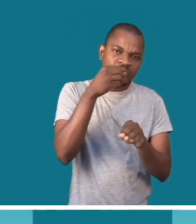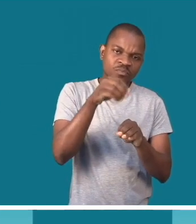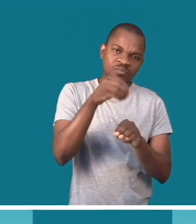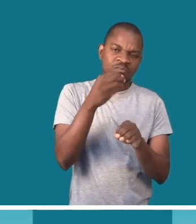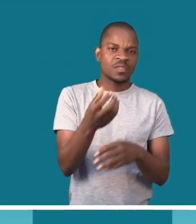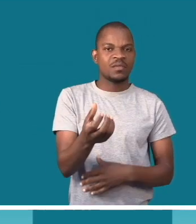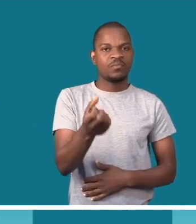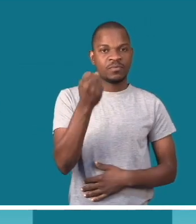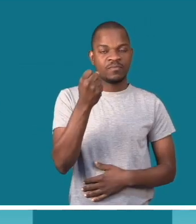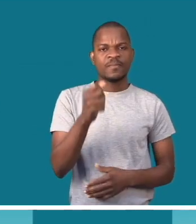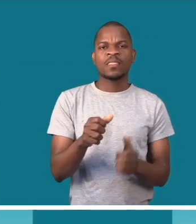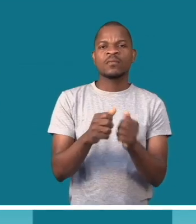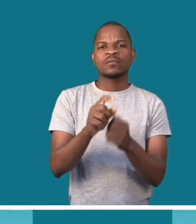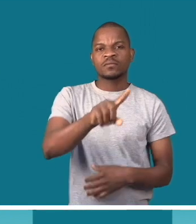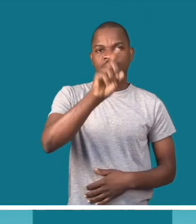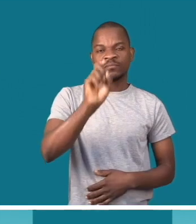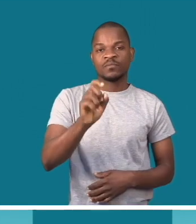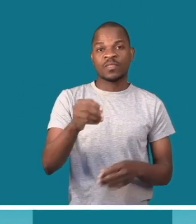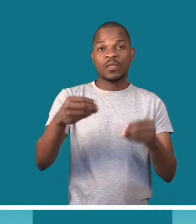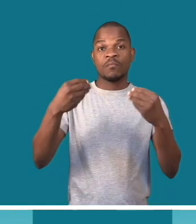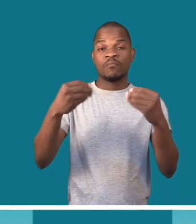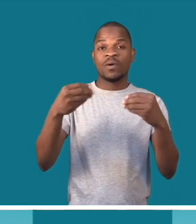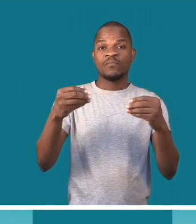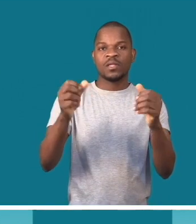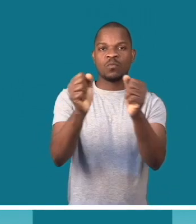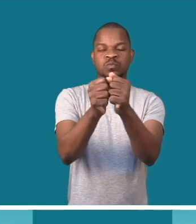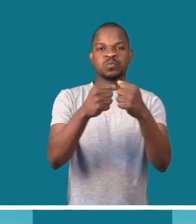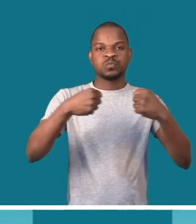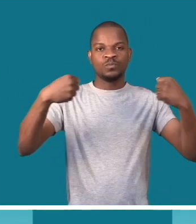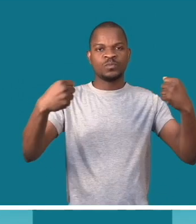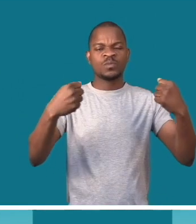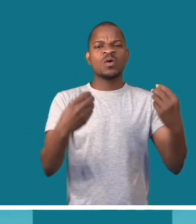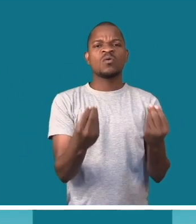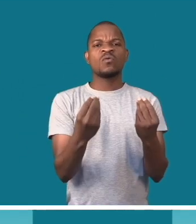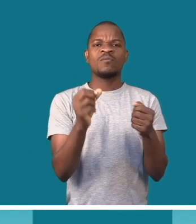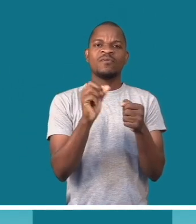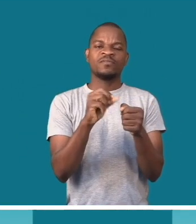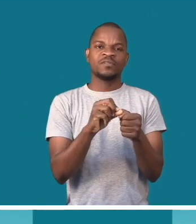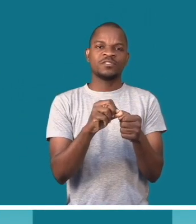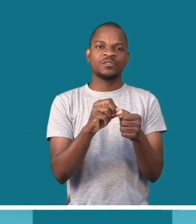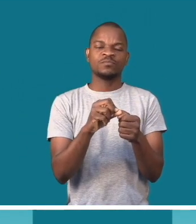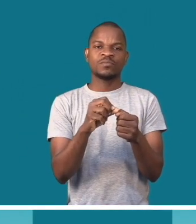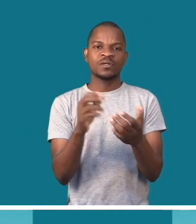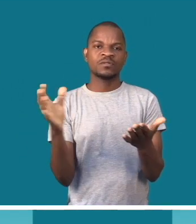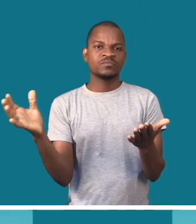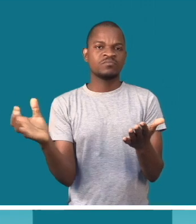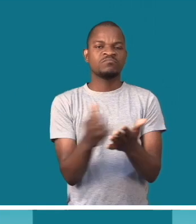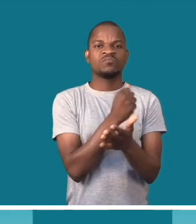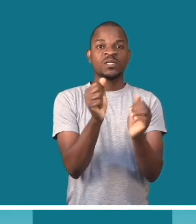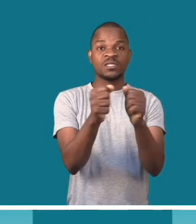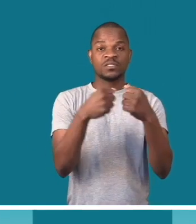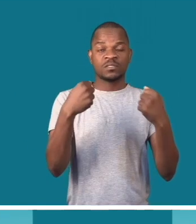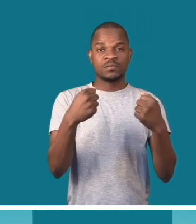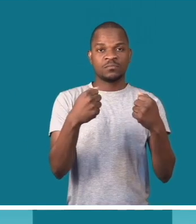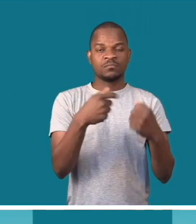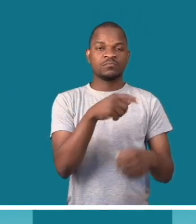pronto, deixa o sítio mais interessante, não O papel, o jornal, neste caso, como é que é feito? Como é que podemos ter esse jornal